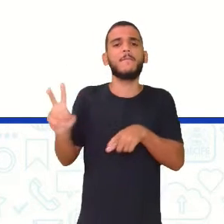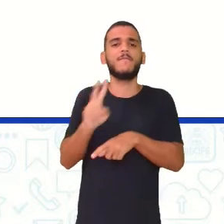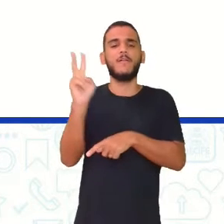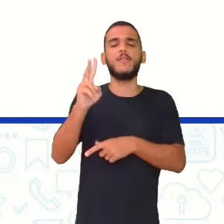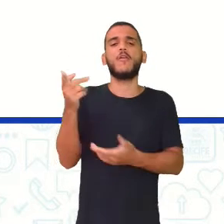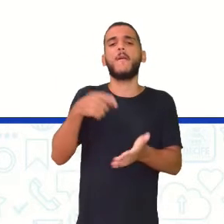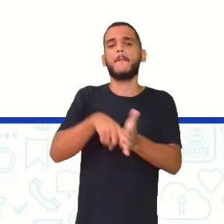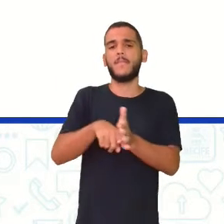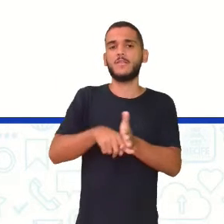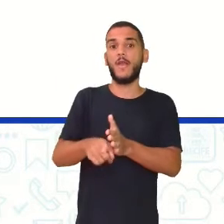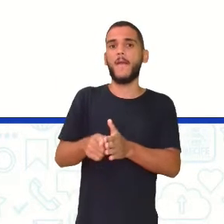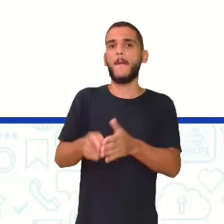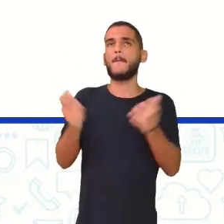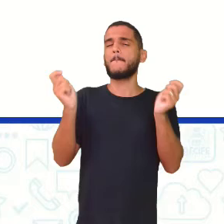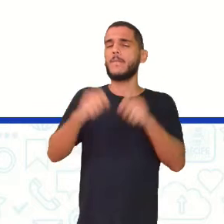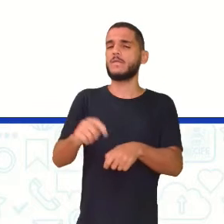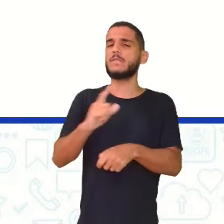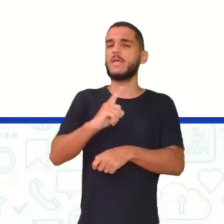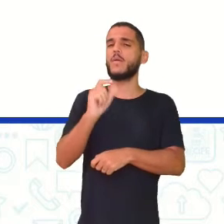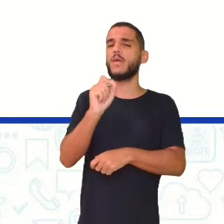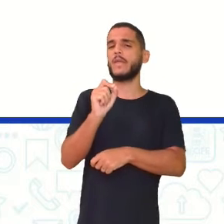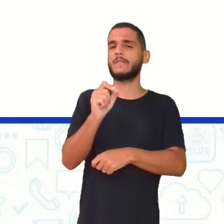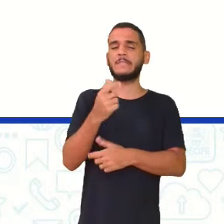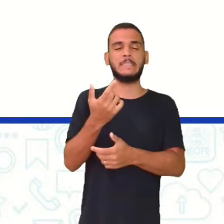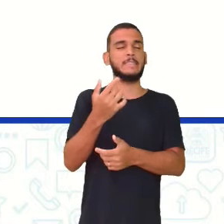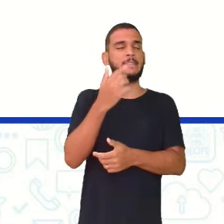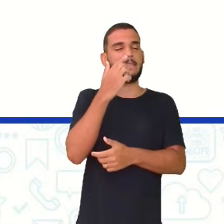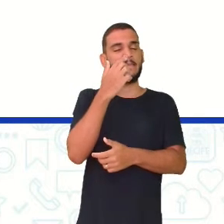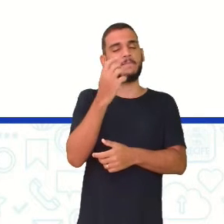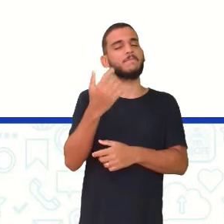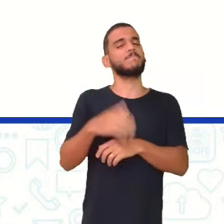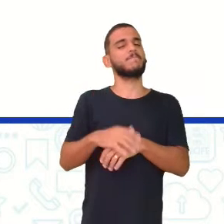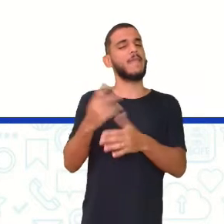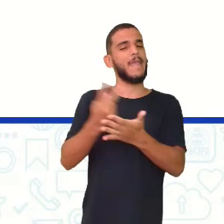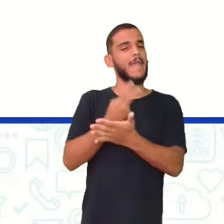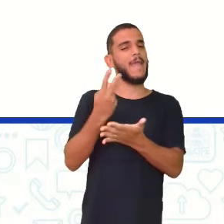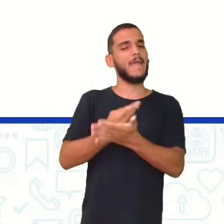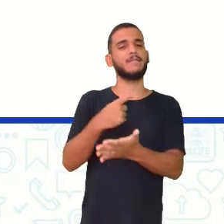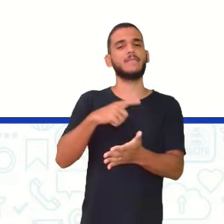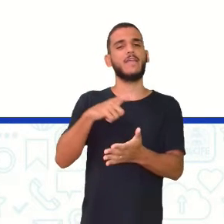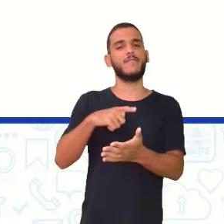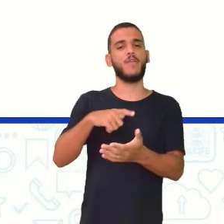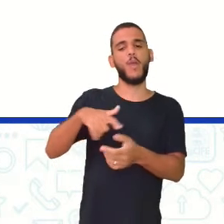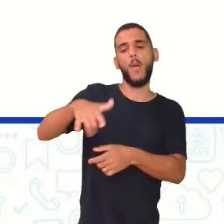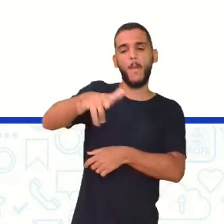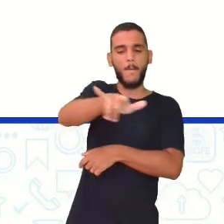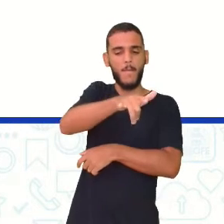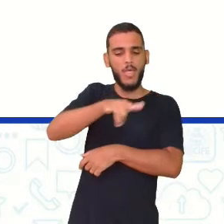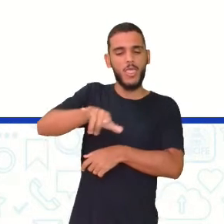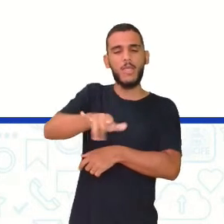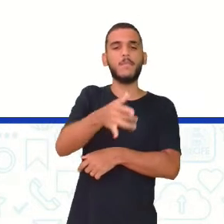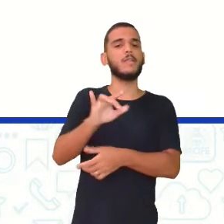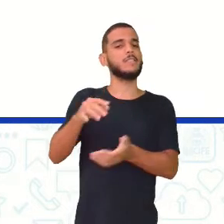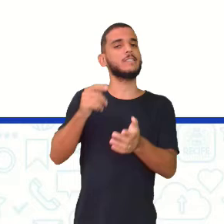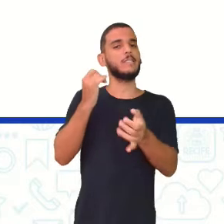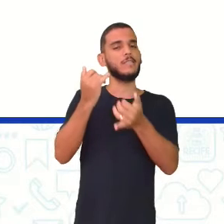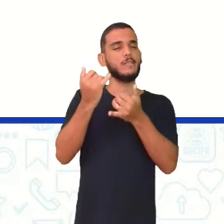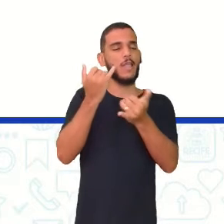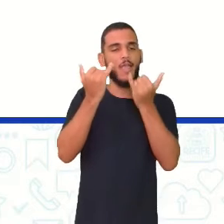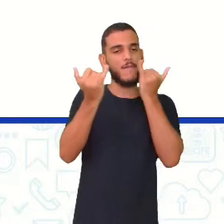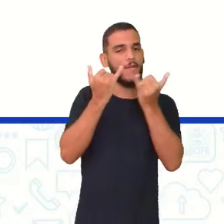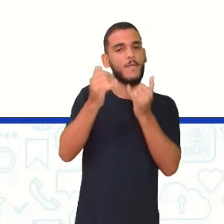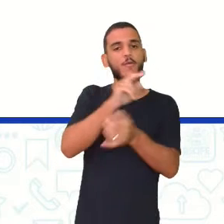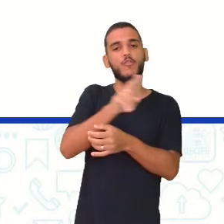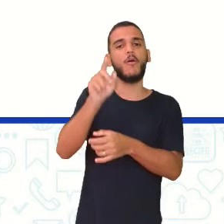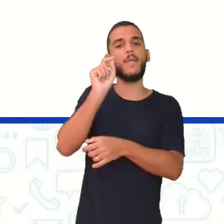pesquisas Podemos desconfiar Que houve uma manipulação Das informações E pesquisas Que possam ser iniciosas O nome